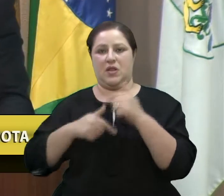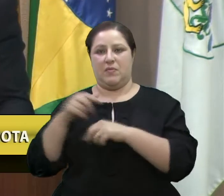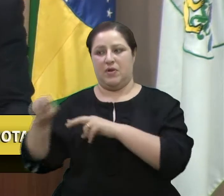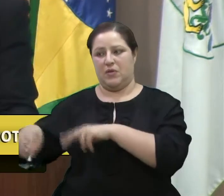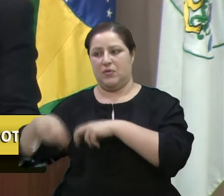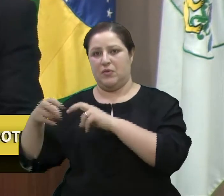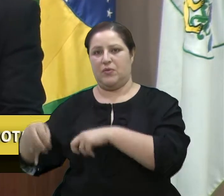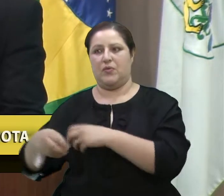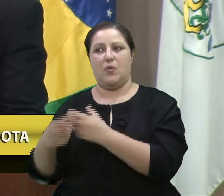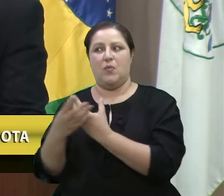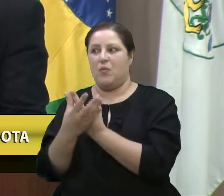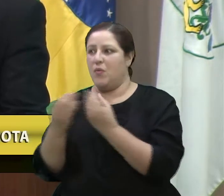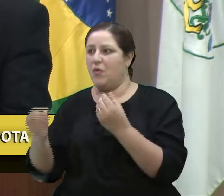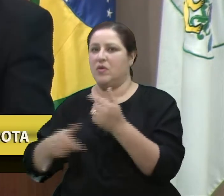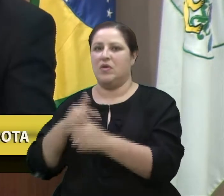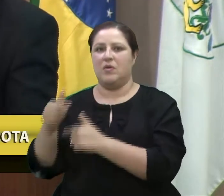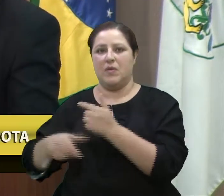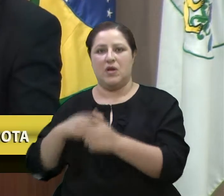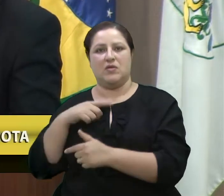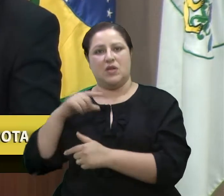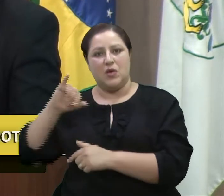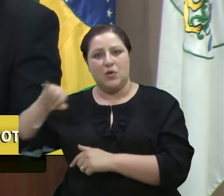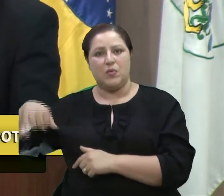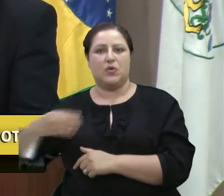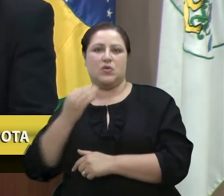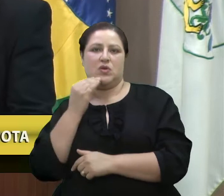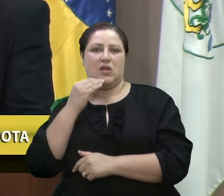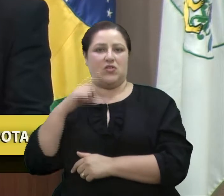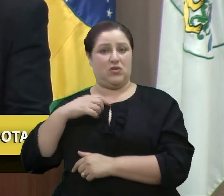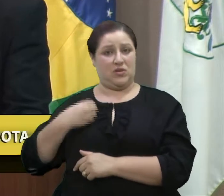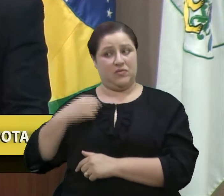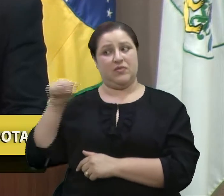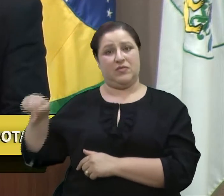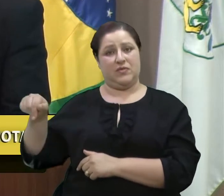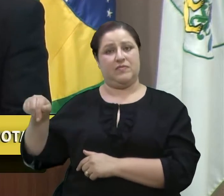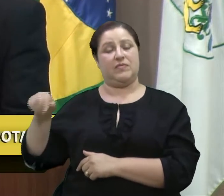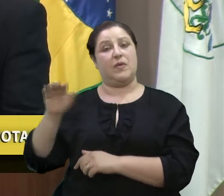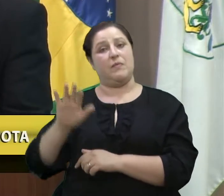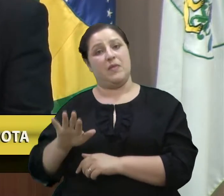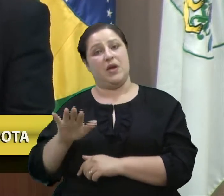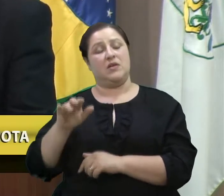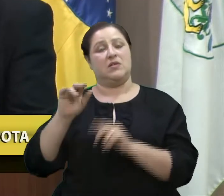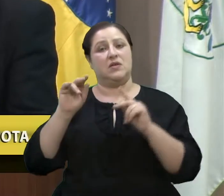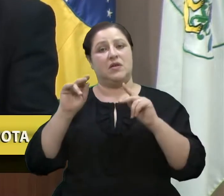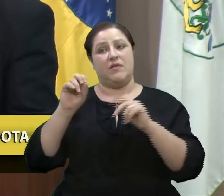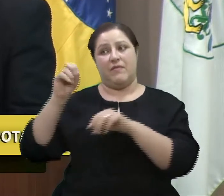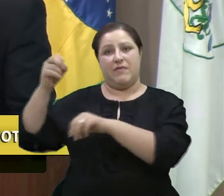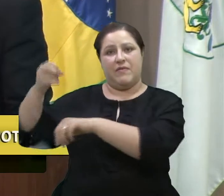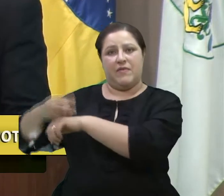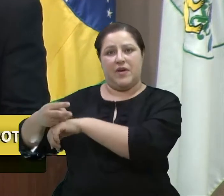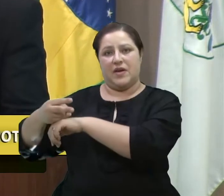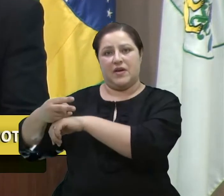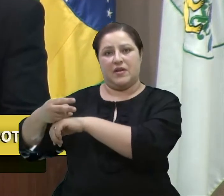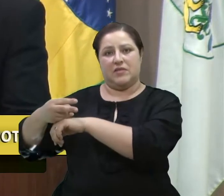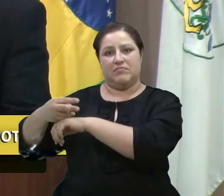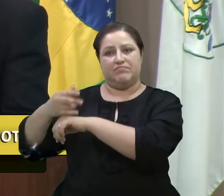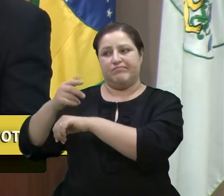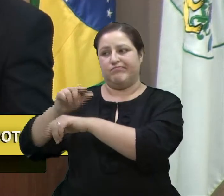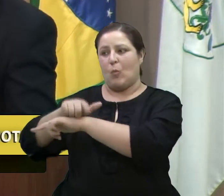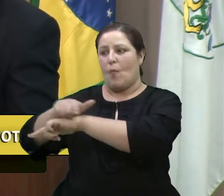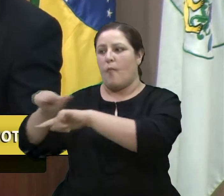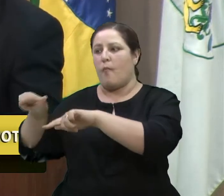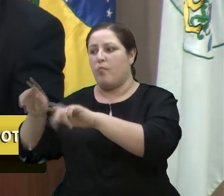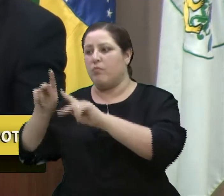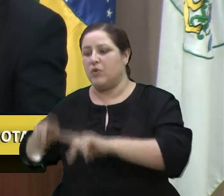é farto. As oportunidades existem, entretanto, tais vagas não são ocupadas por